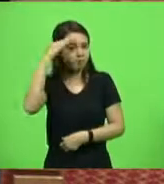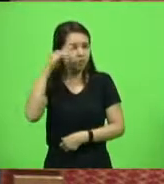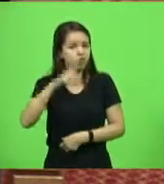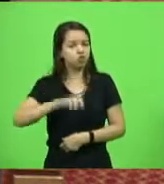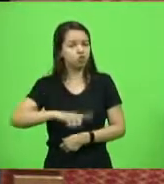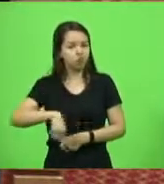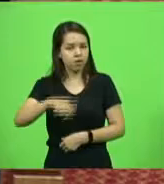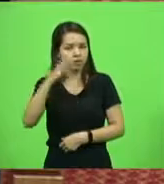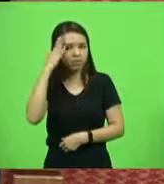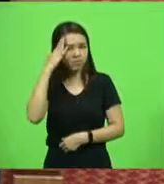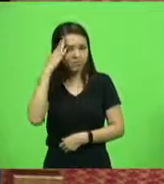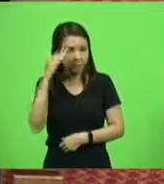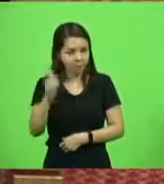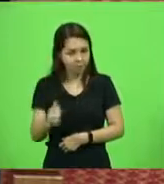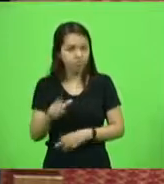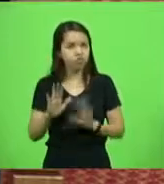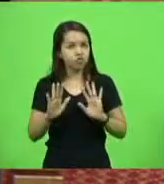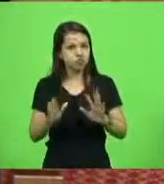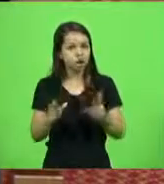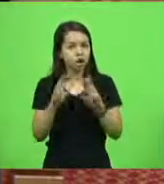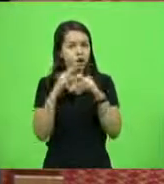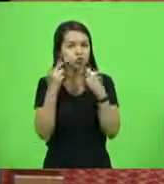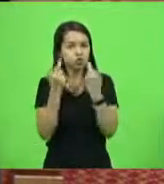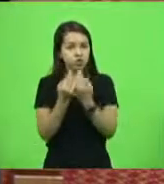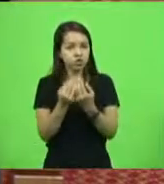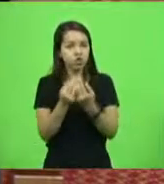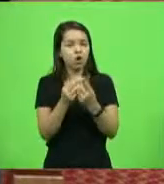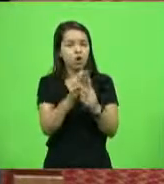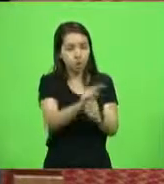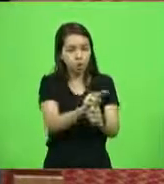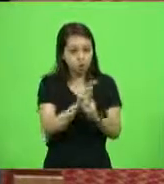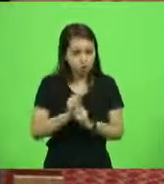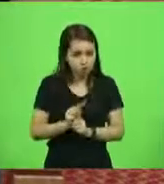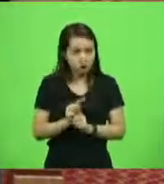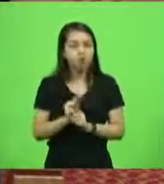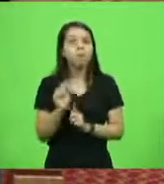audiência de custódia já foi feita para soltar bandido.